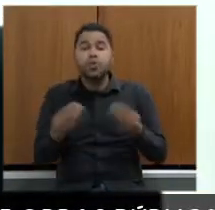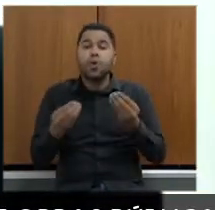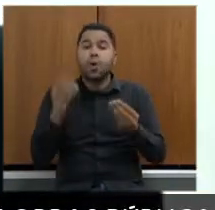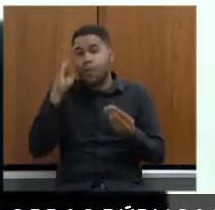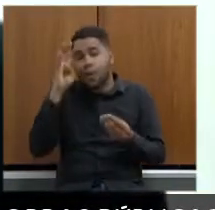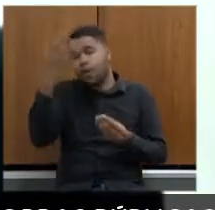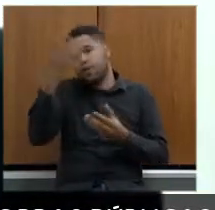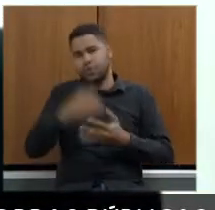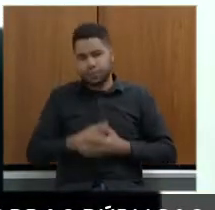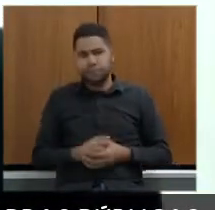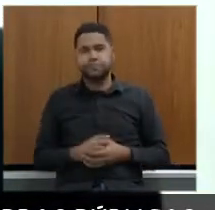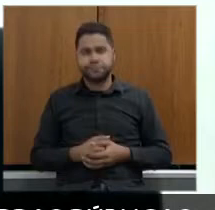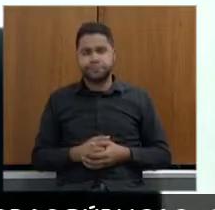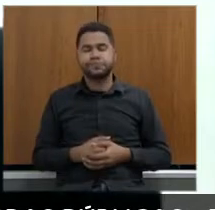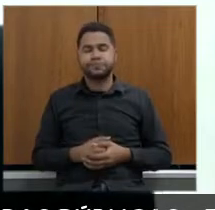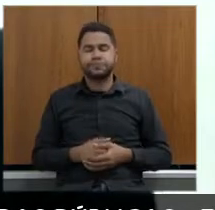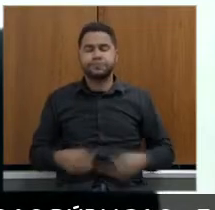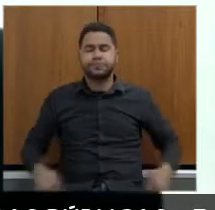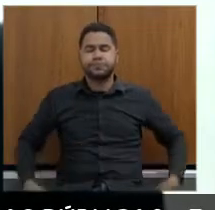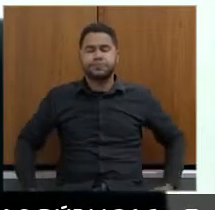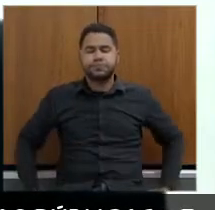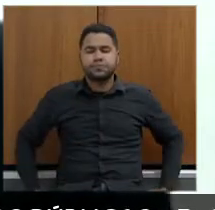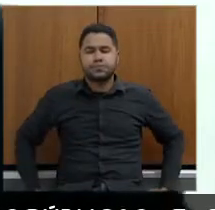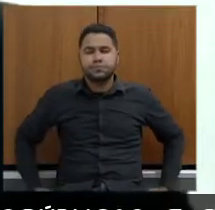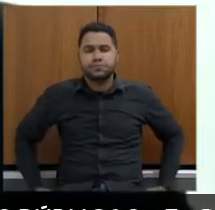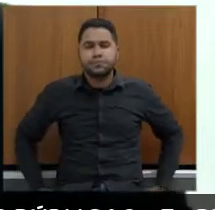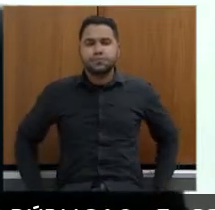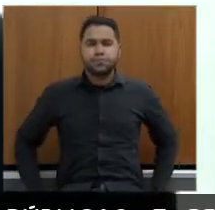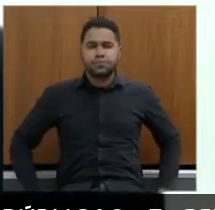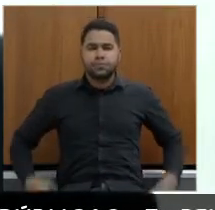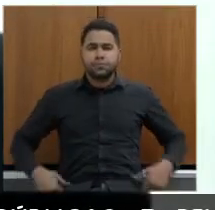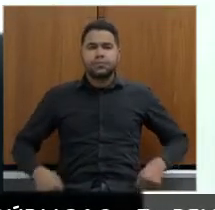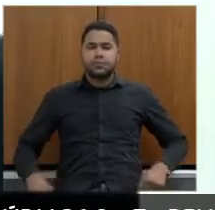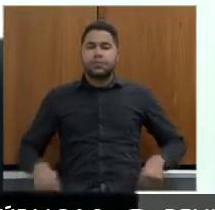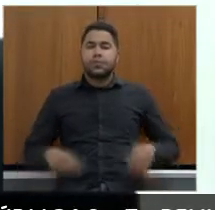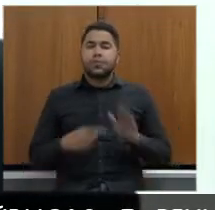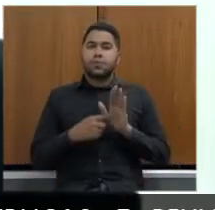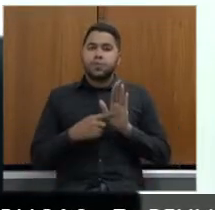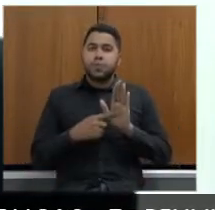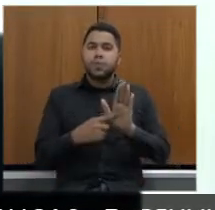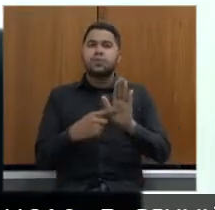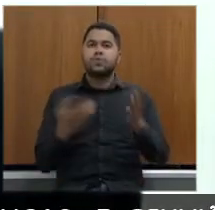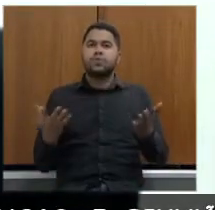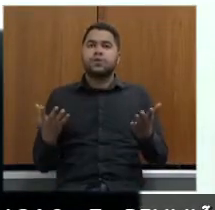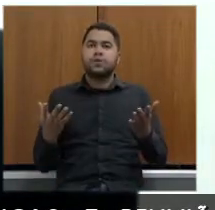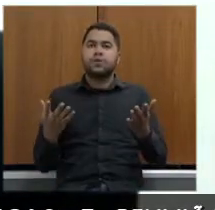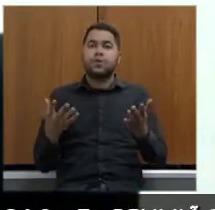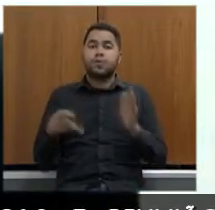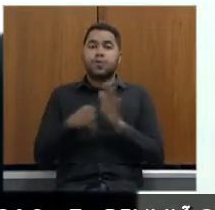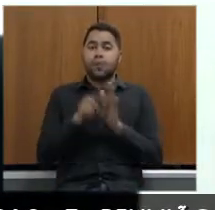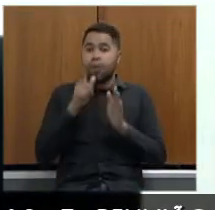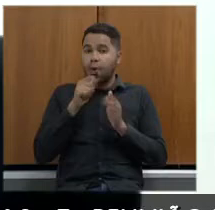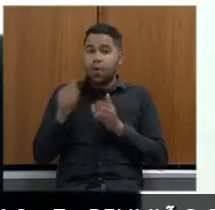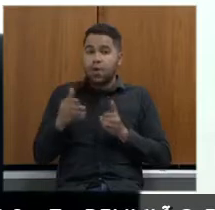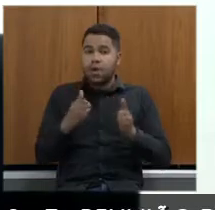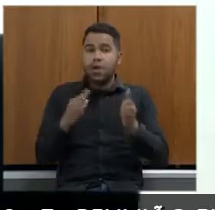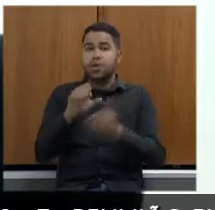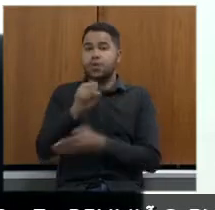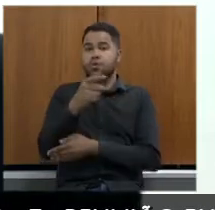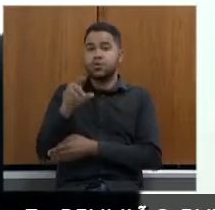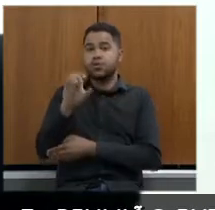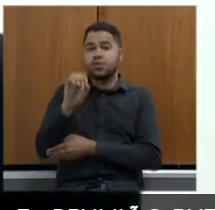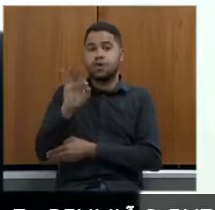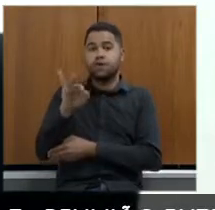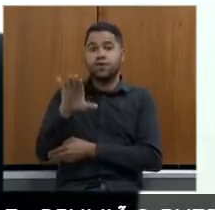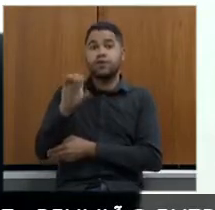existia e esse nós estamos vendo aqui pontes no Rio São Francisco pontes que foram prometidas